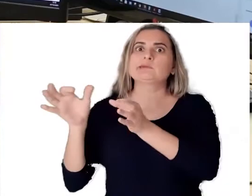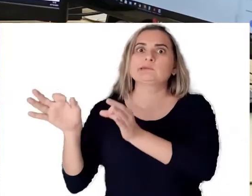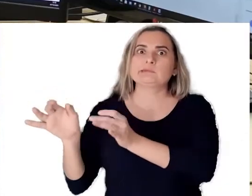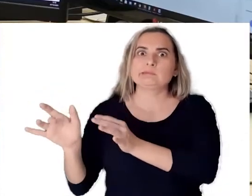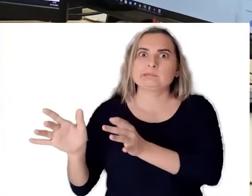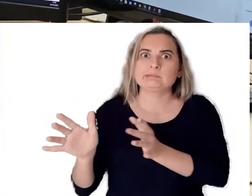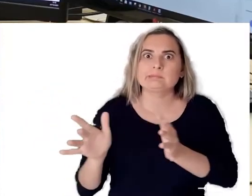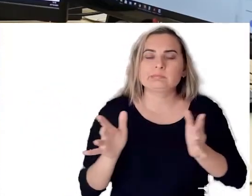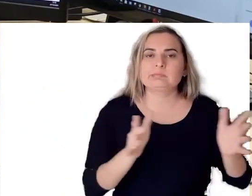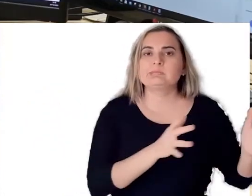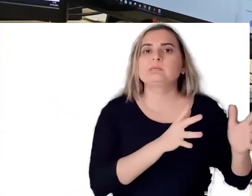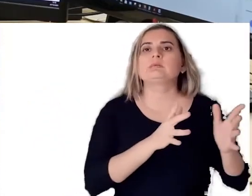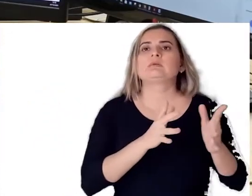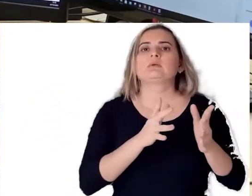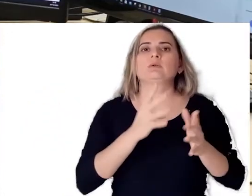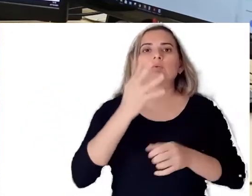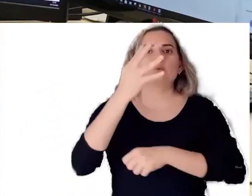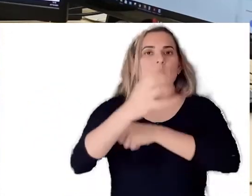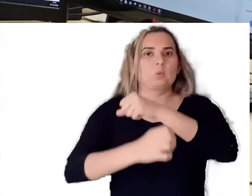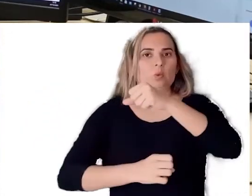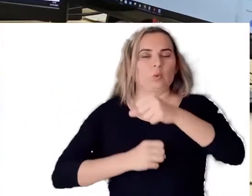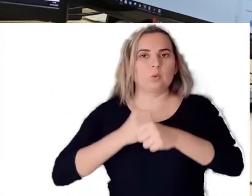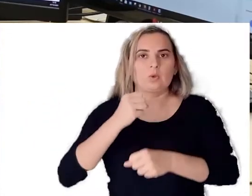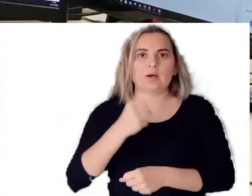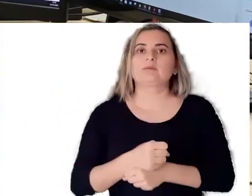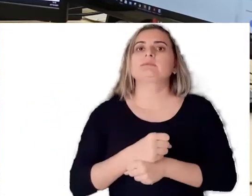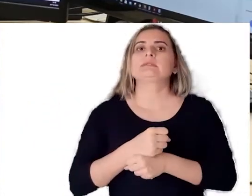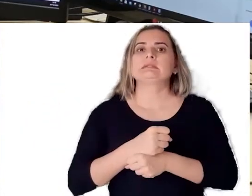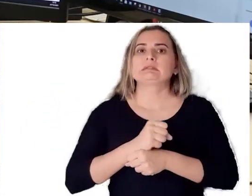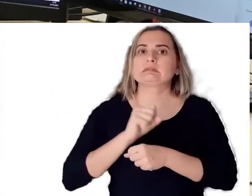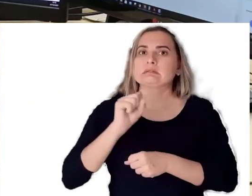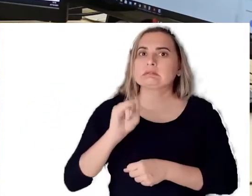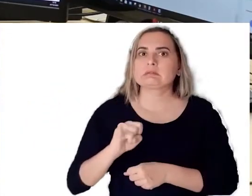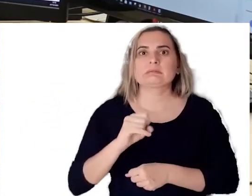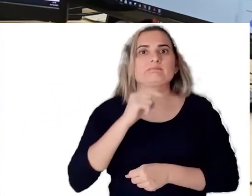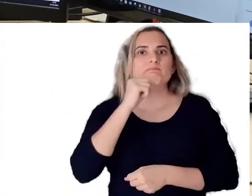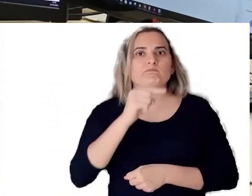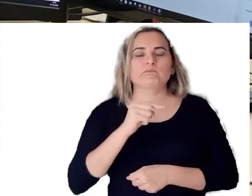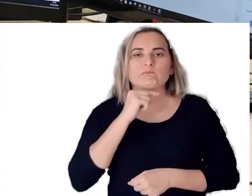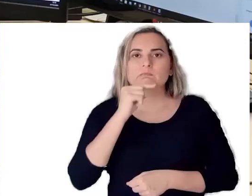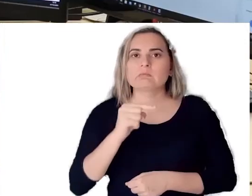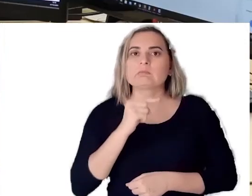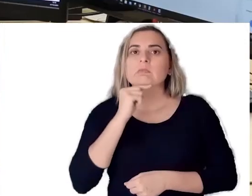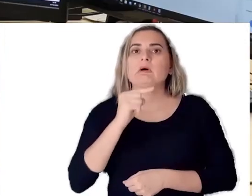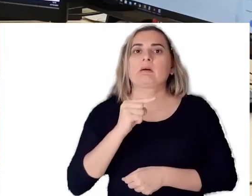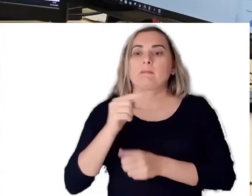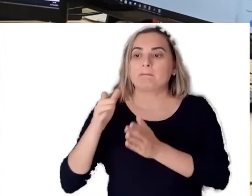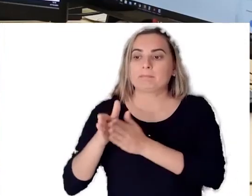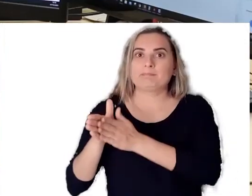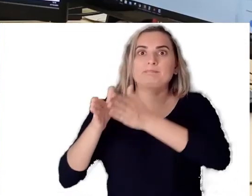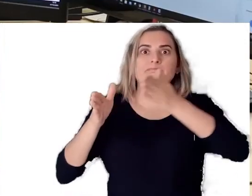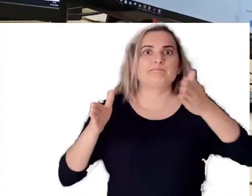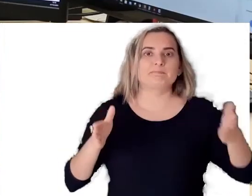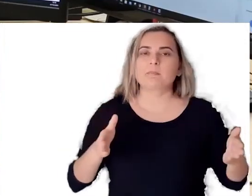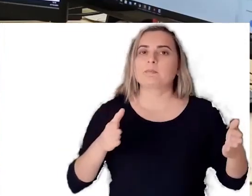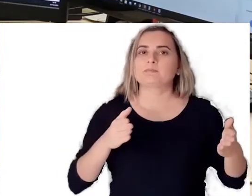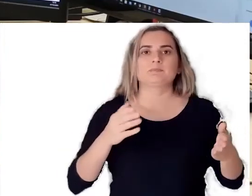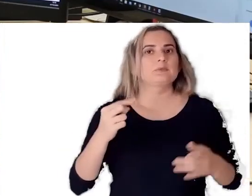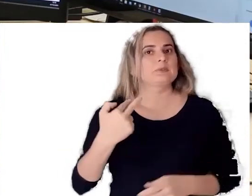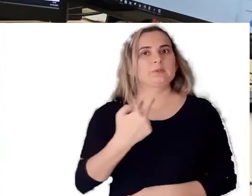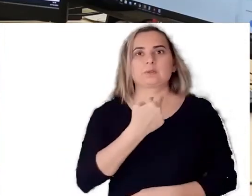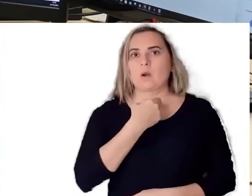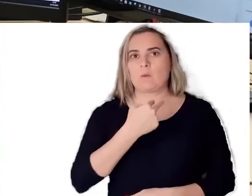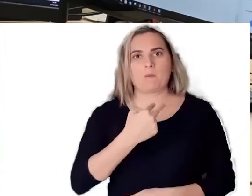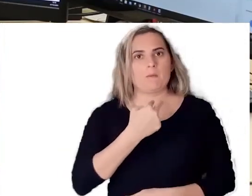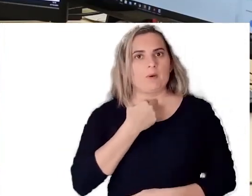legislatura para a qual ele concorreu. Ou seja, ainda que ele preste depois, dentro dessa legislatura, ele não